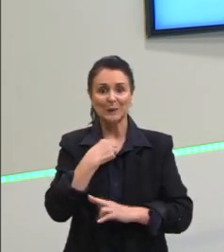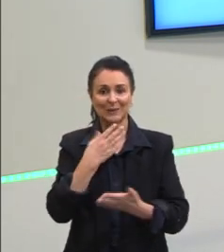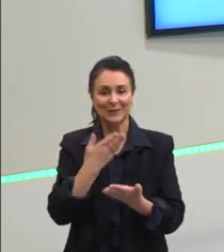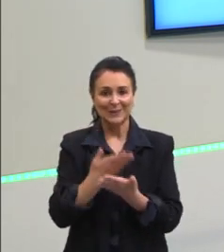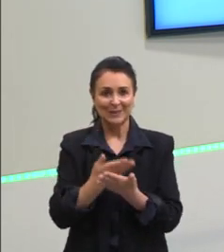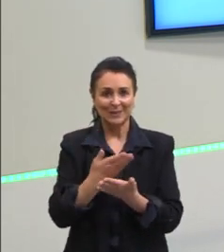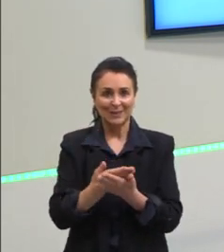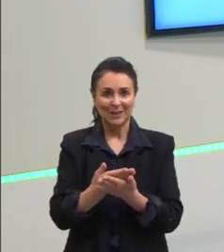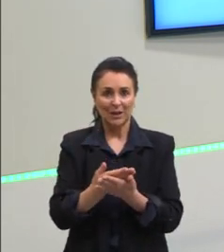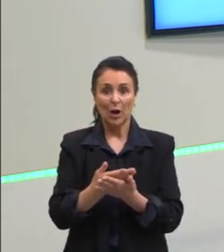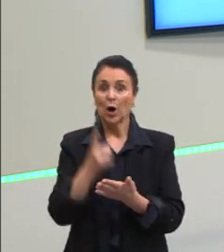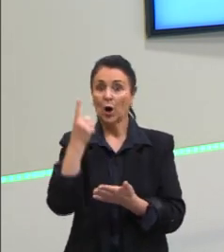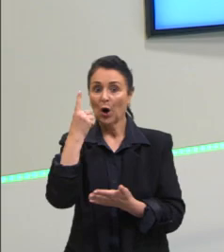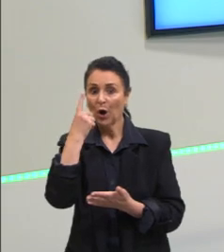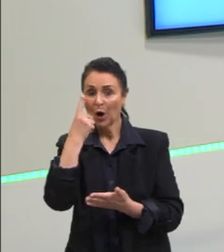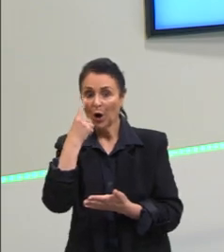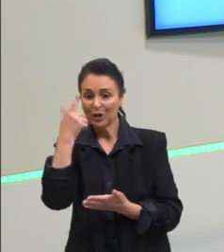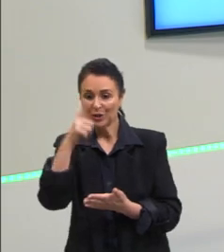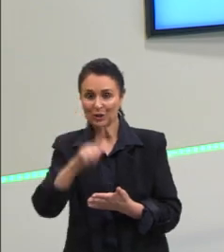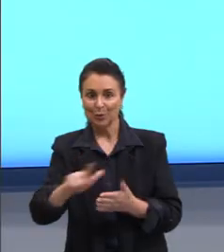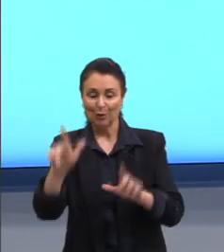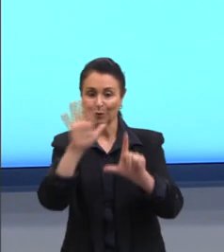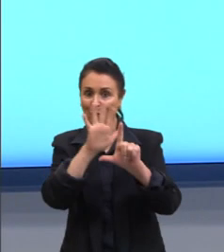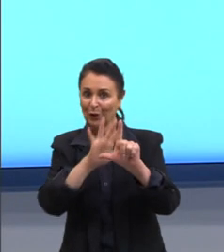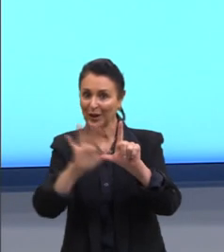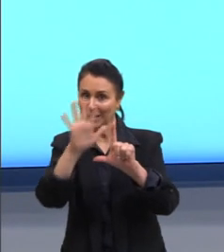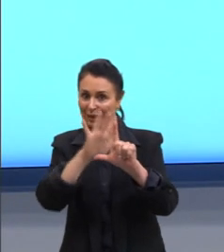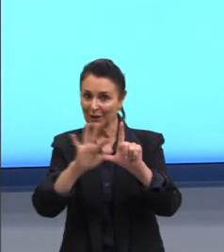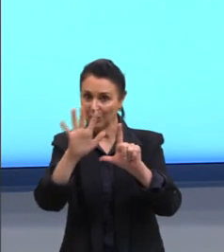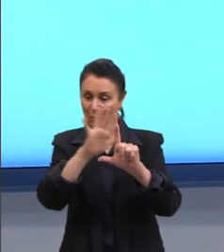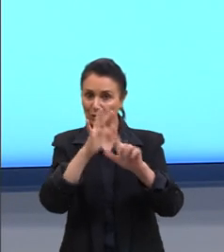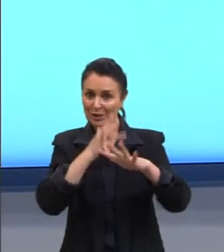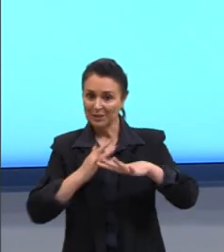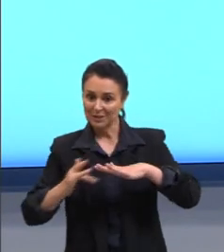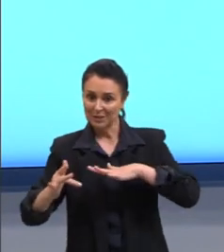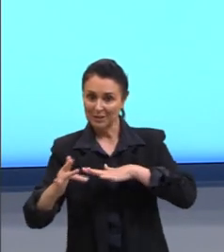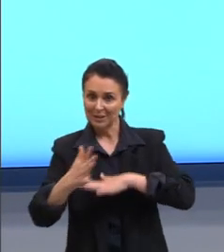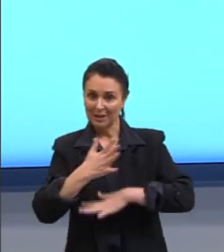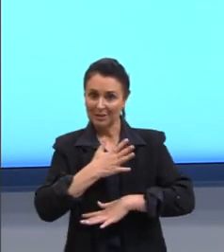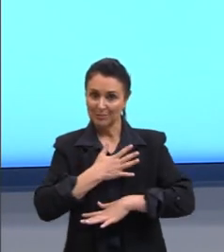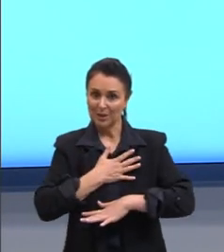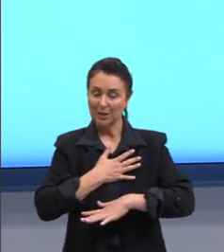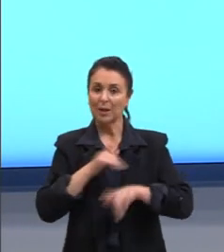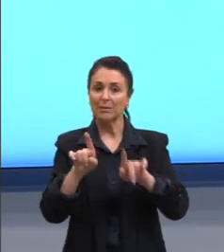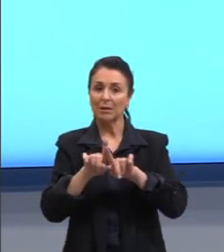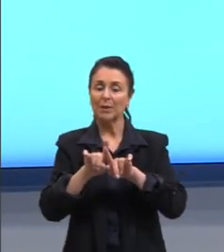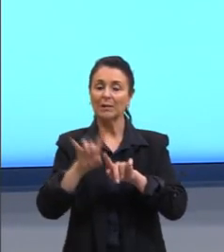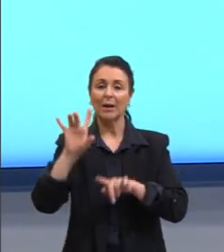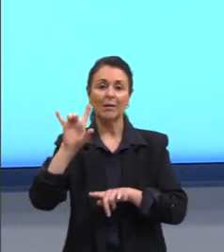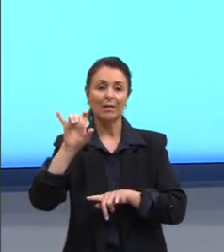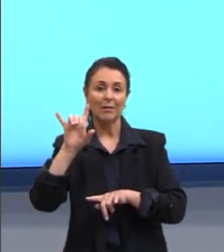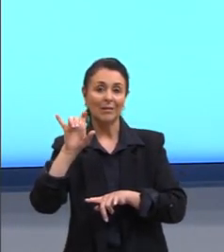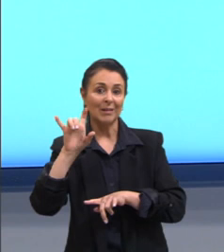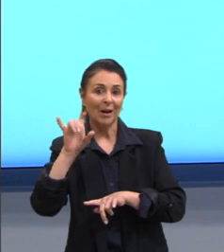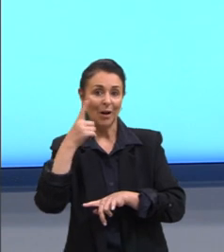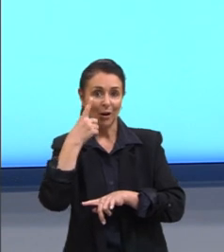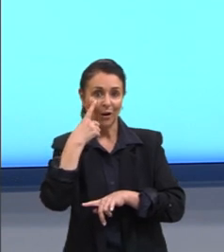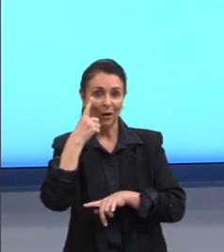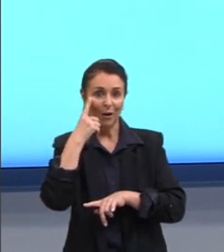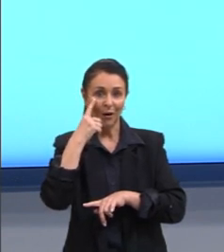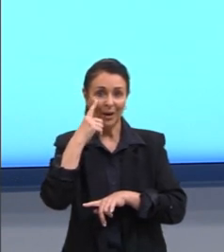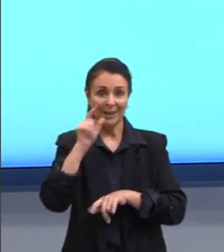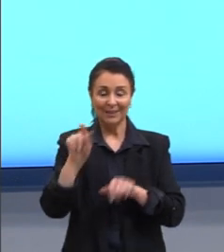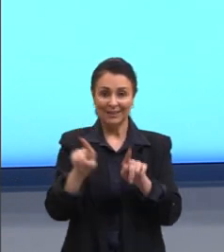Aqui segue, novamente, o QR Code das minhas redes sociais. Quem quiser, então, me seguir no Instagram, Hidalgo Cálculo, podem também